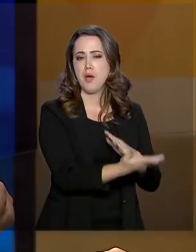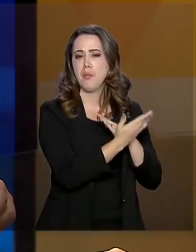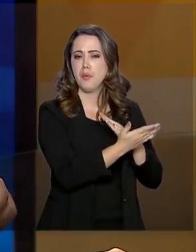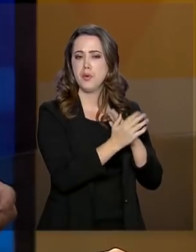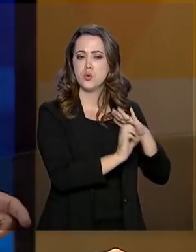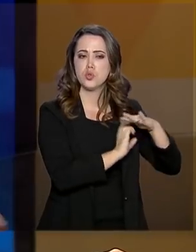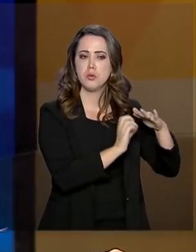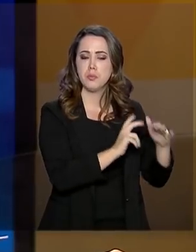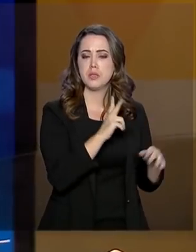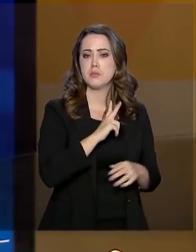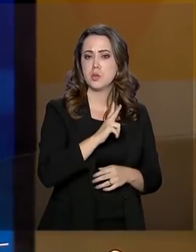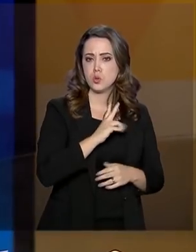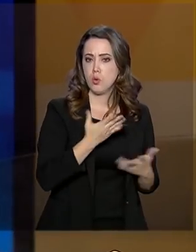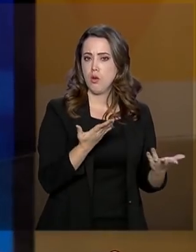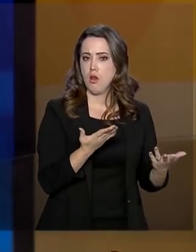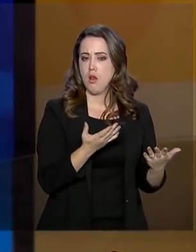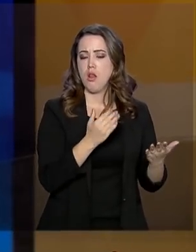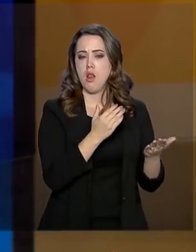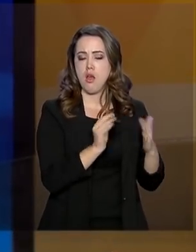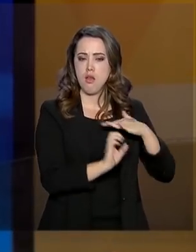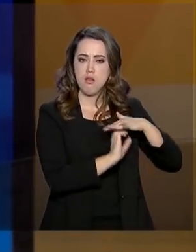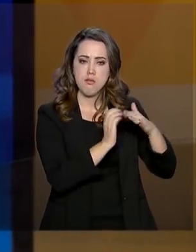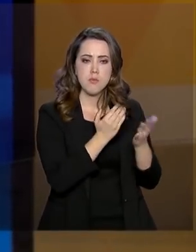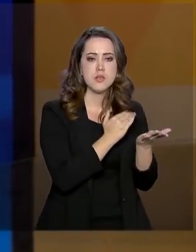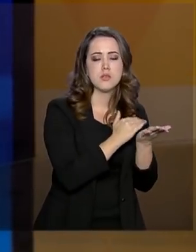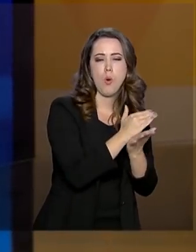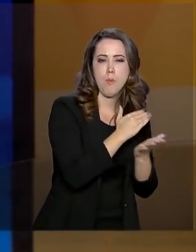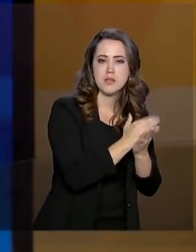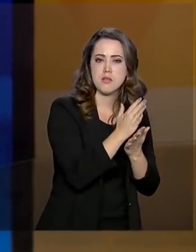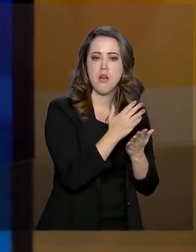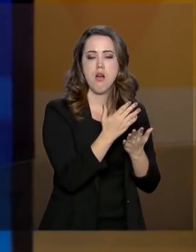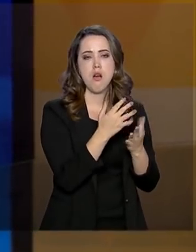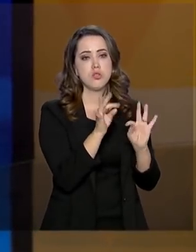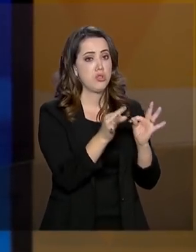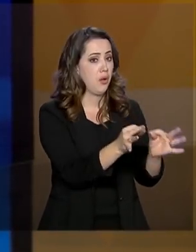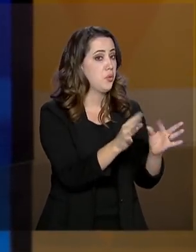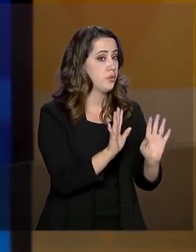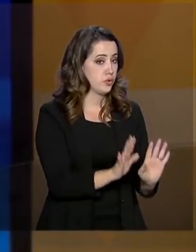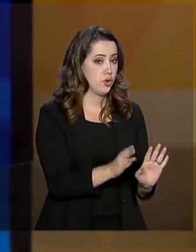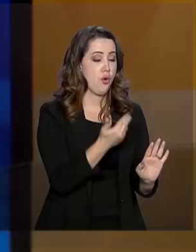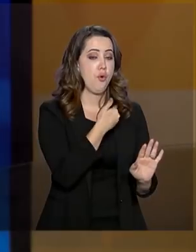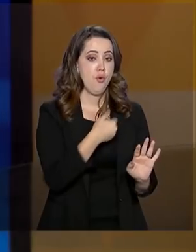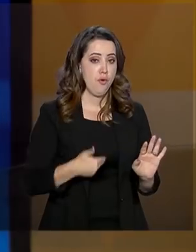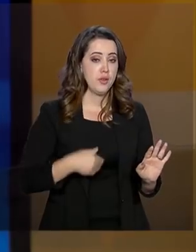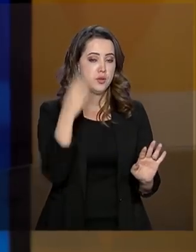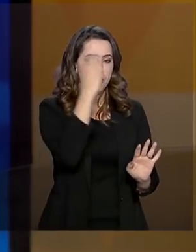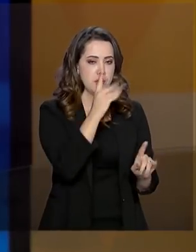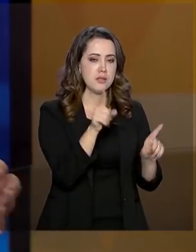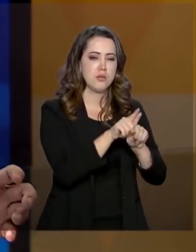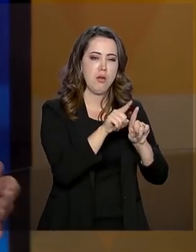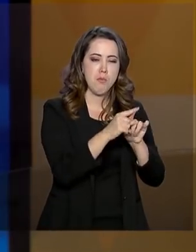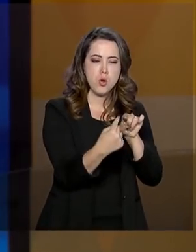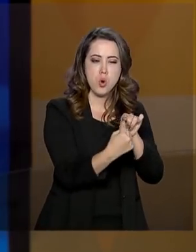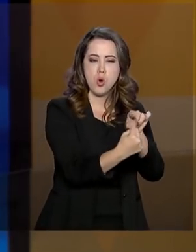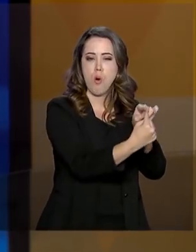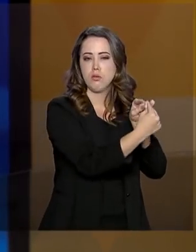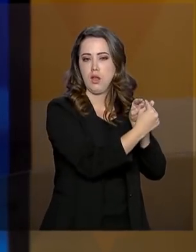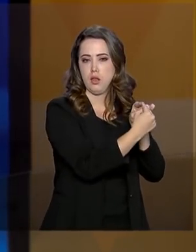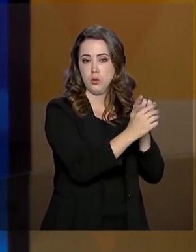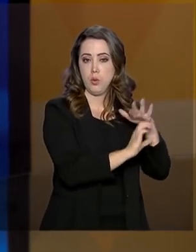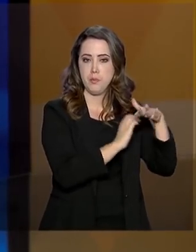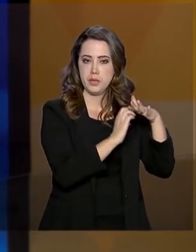iniciativa privada, de startups, empresas e tecnologia. O governo brasileiro também está estabelecendo esses links